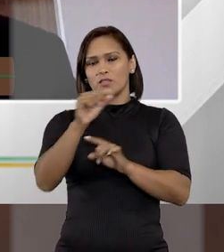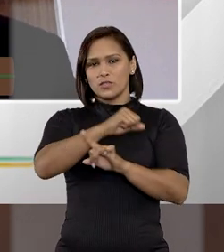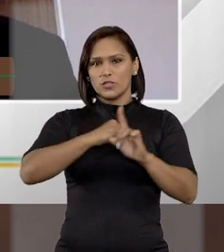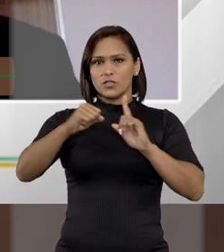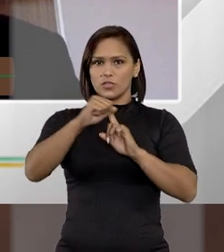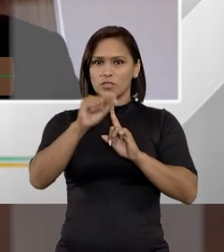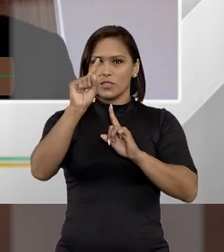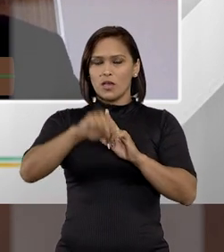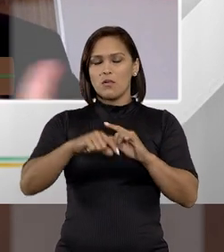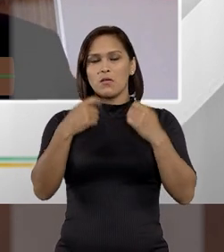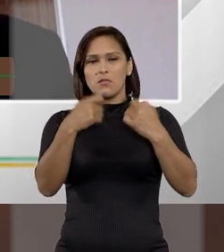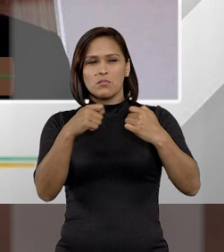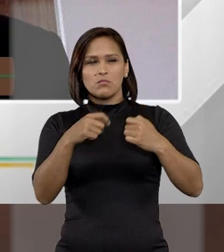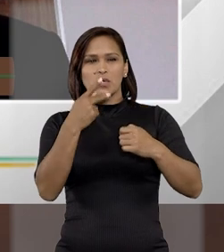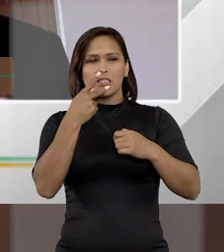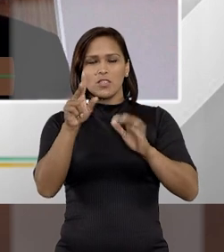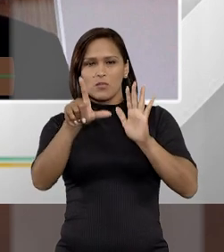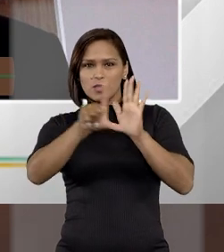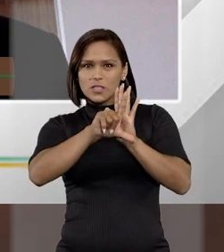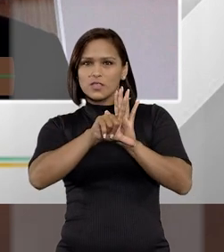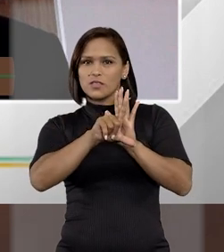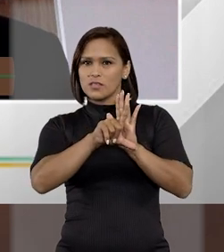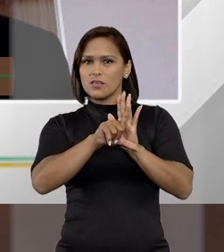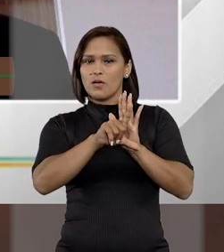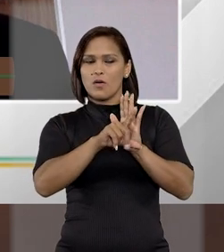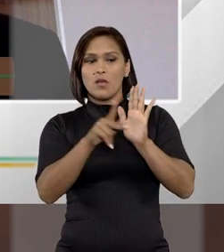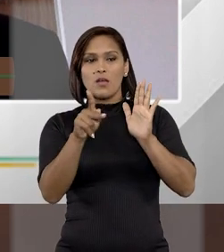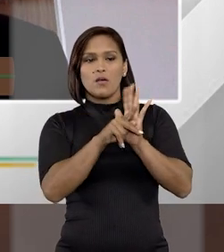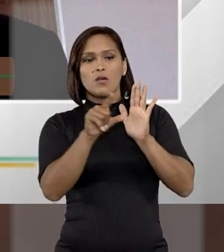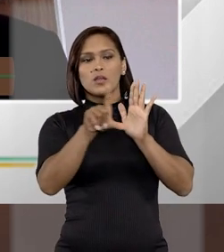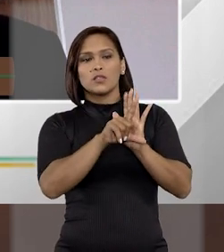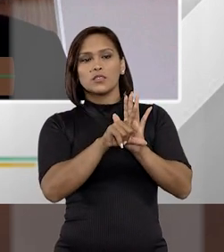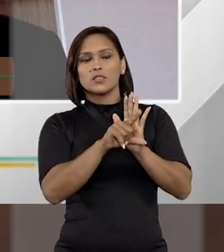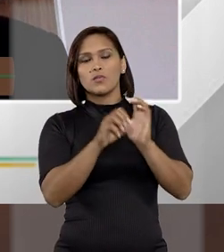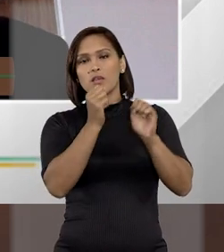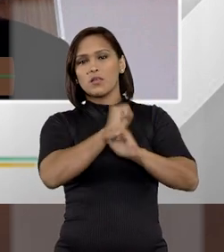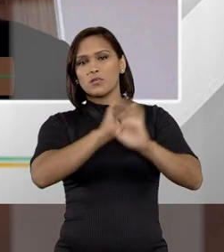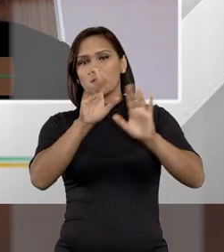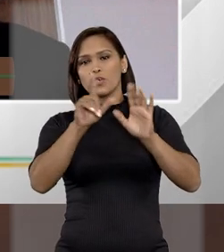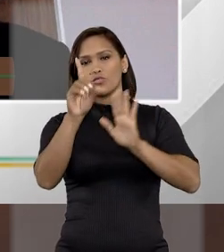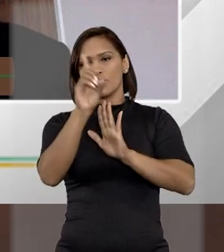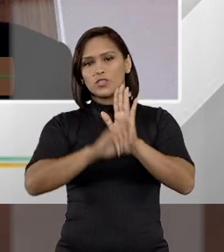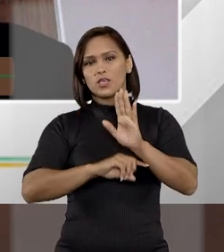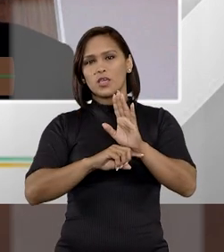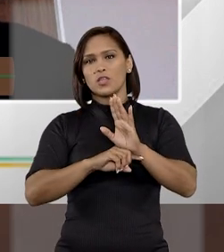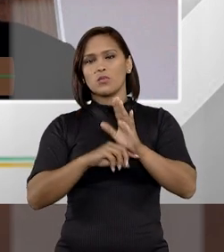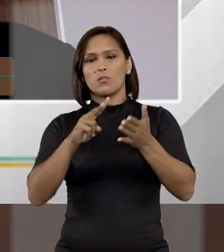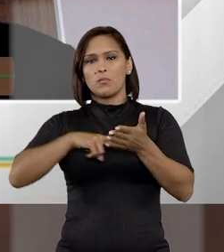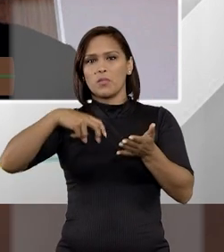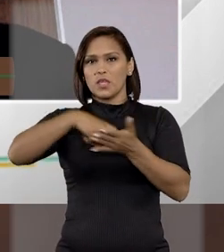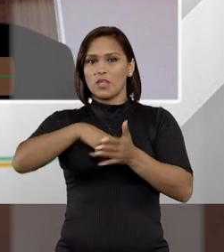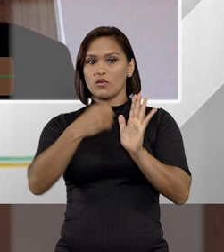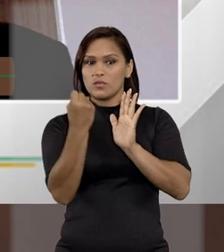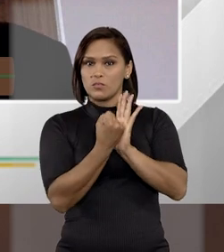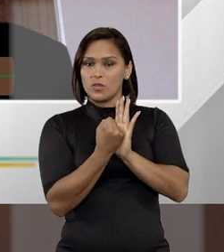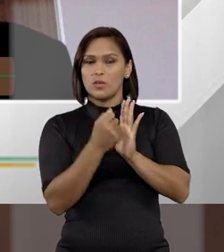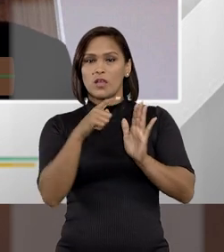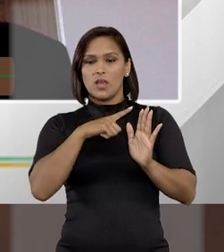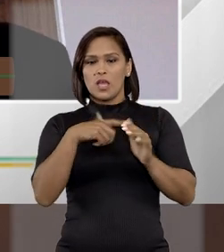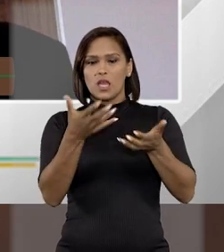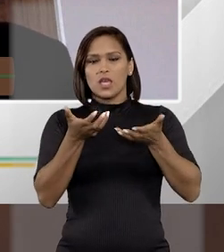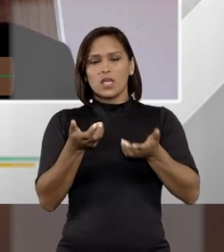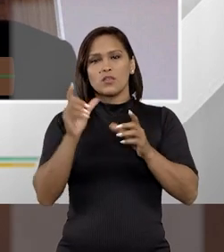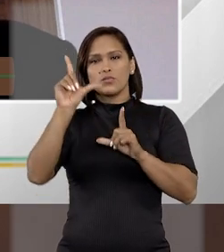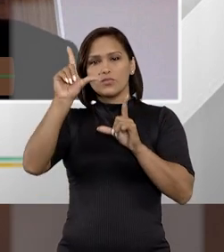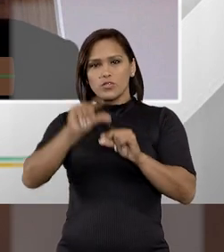à realidade social, então mesmo que seja uma legislação que, como que ela expresse um direito penal simbólico, porque ela tem o intuito de